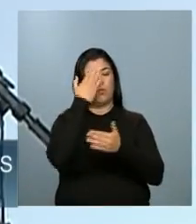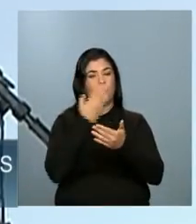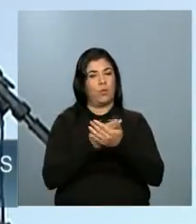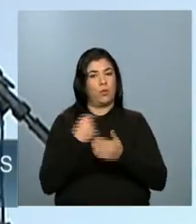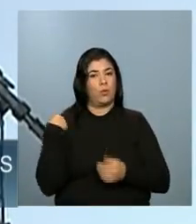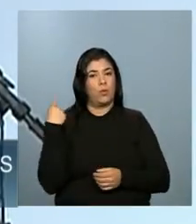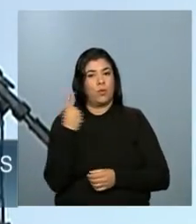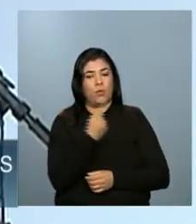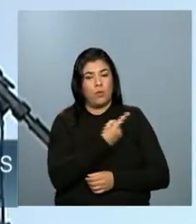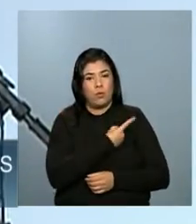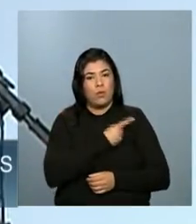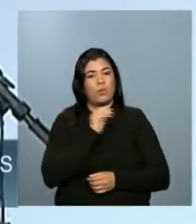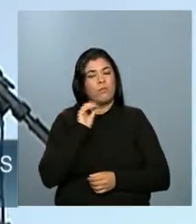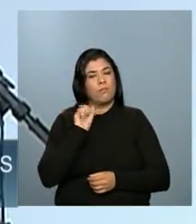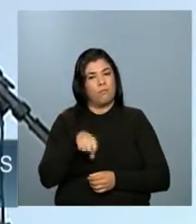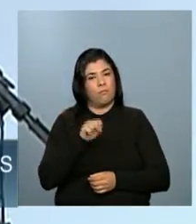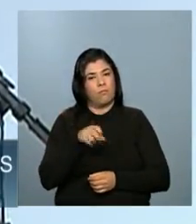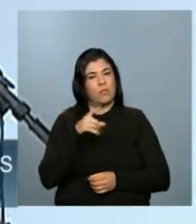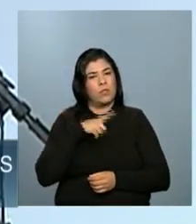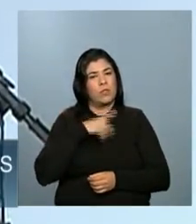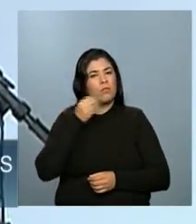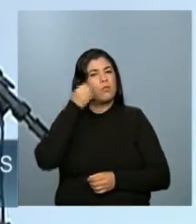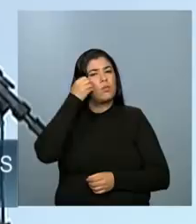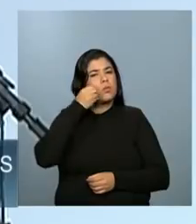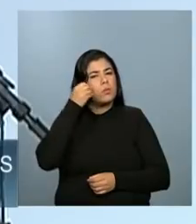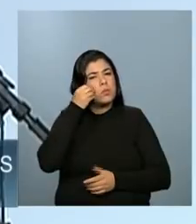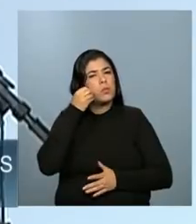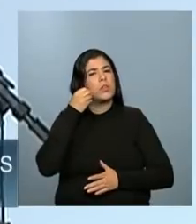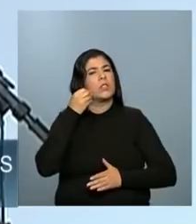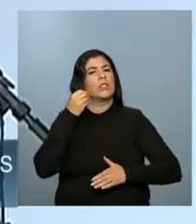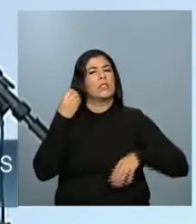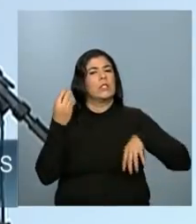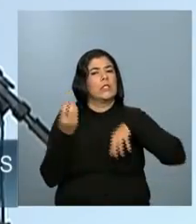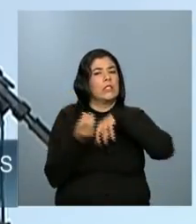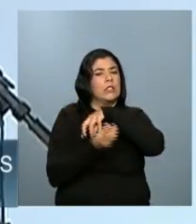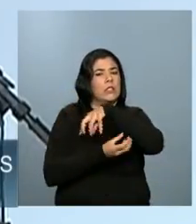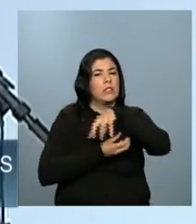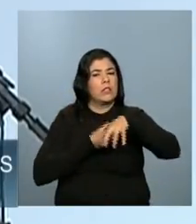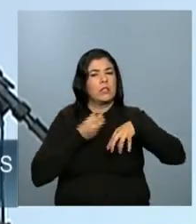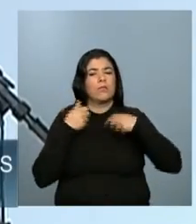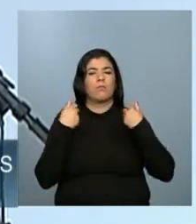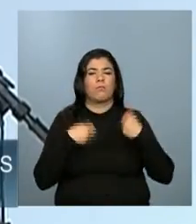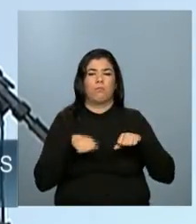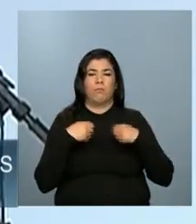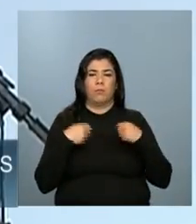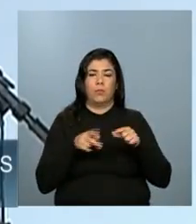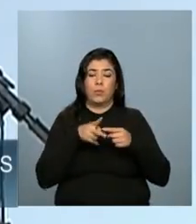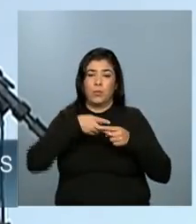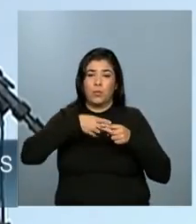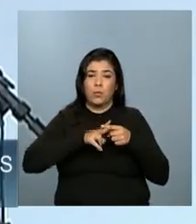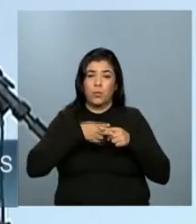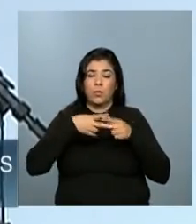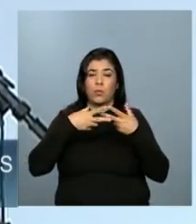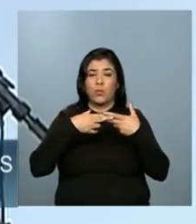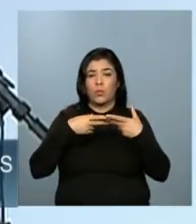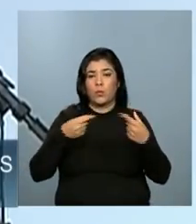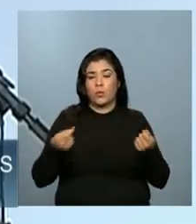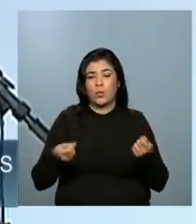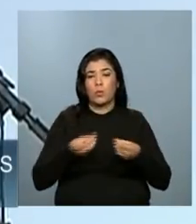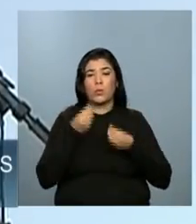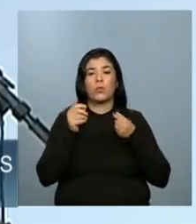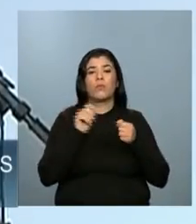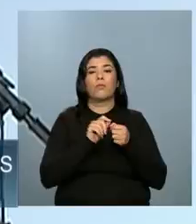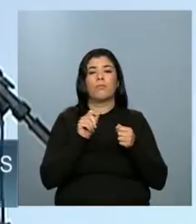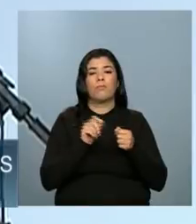estamos atravessando, sim, uma quadra de dificuldades. É preciso fazer ajustes necessários nas contas públicas, mas